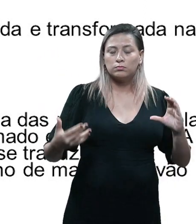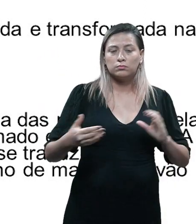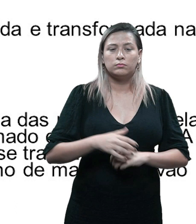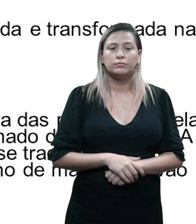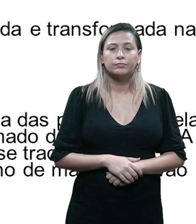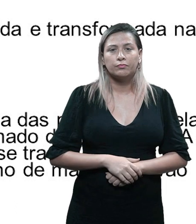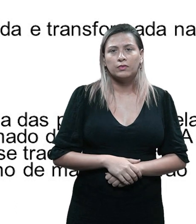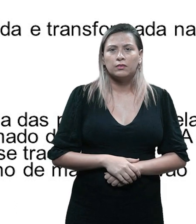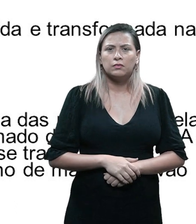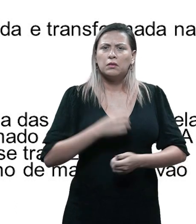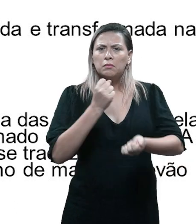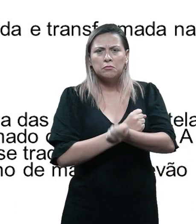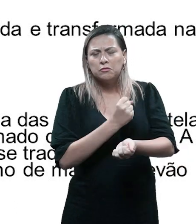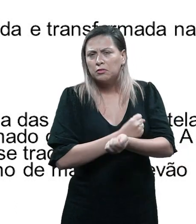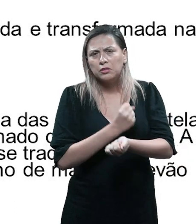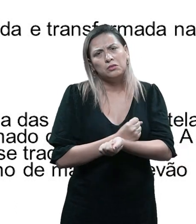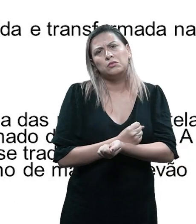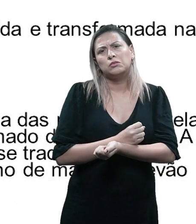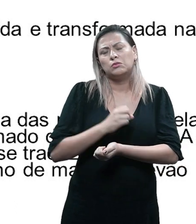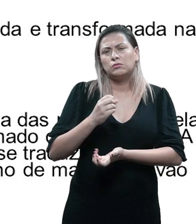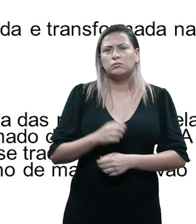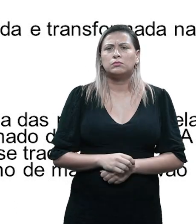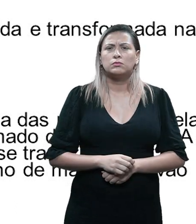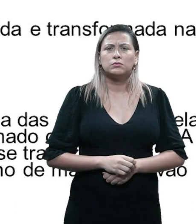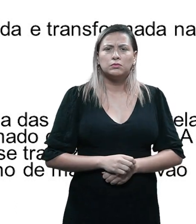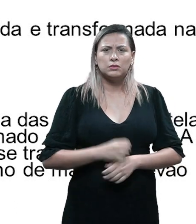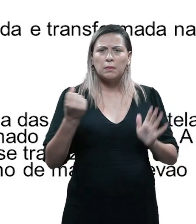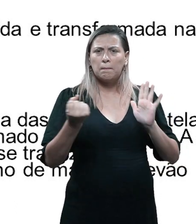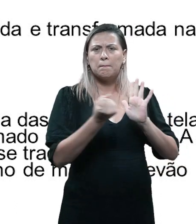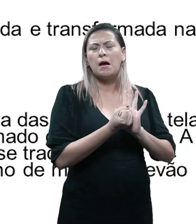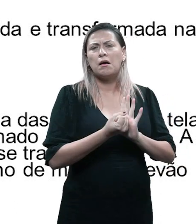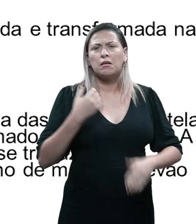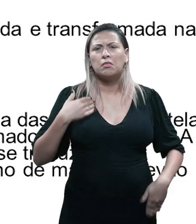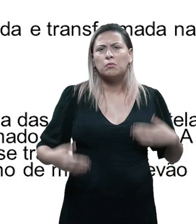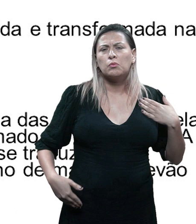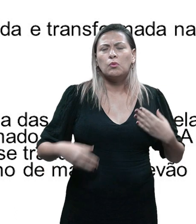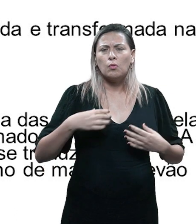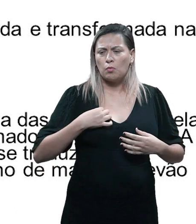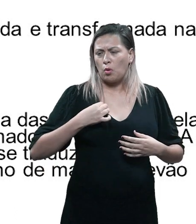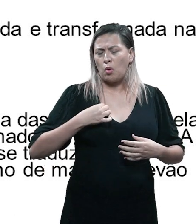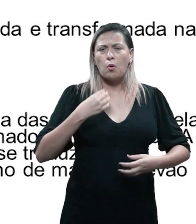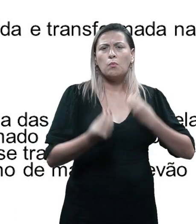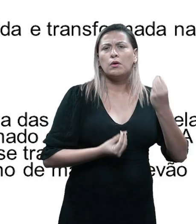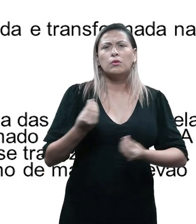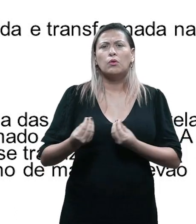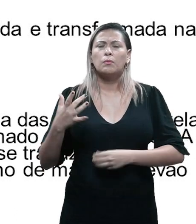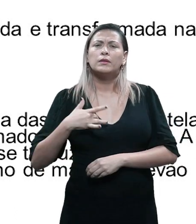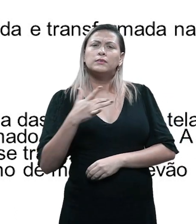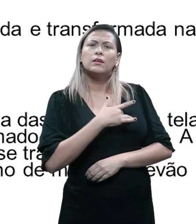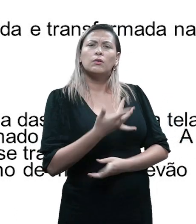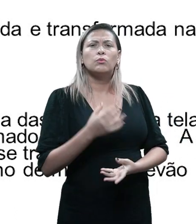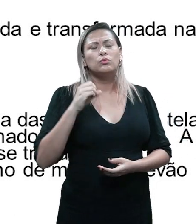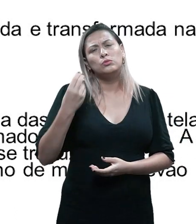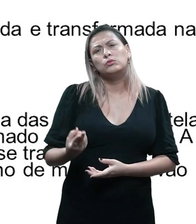se ele tem maneirismo, se ele tem afetações, se ele tem marcas, como ele se veste, qual é a saúde